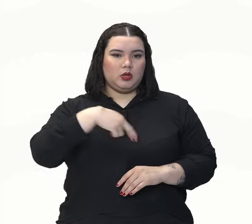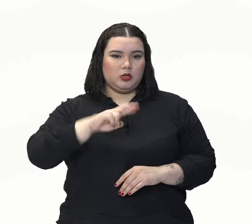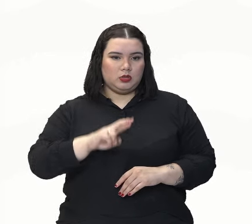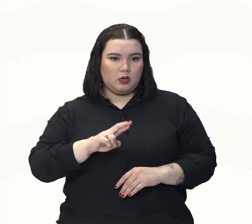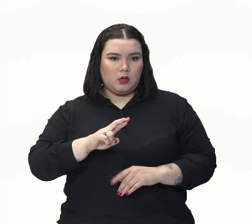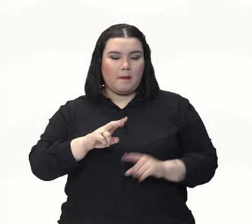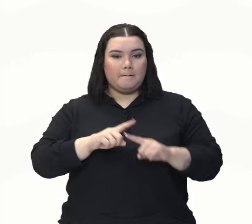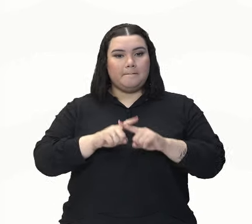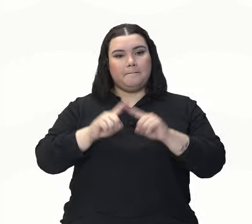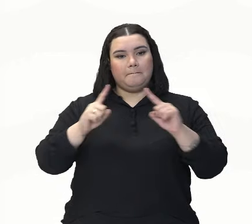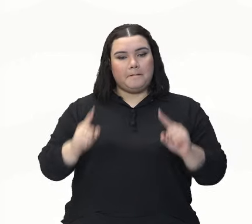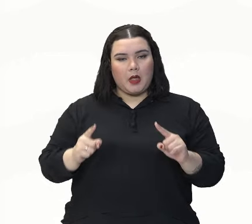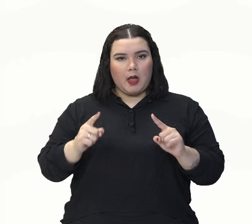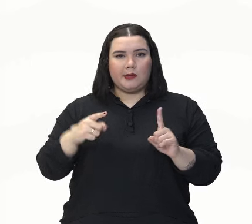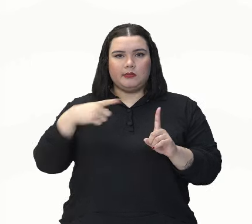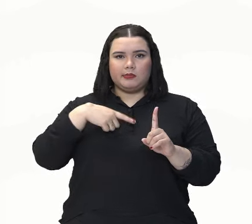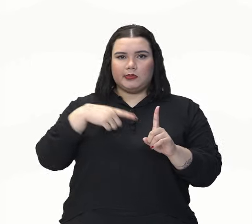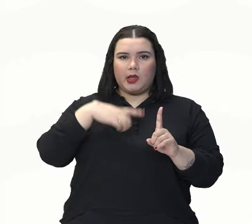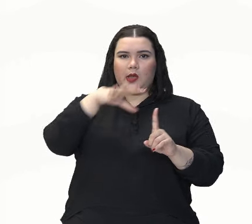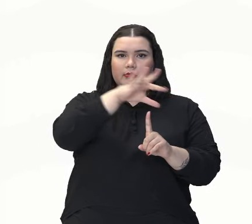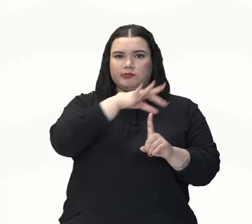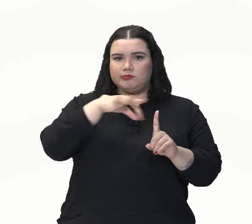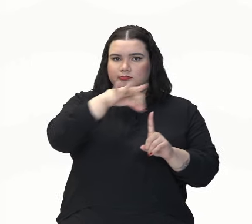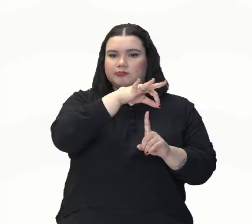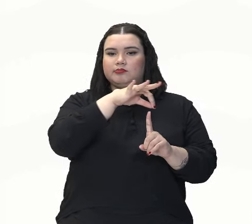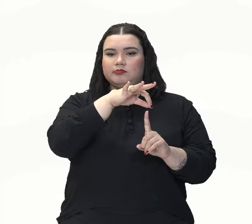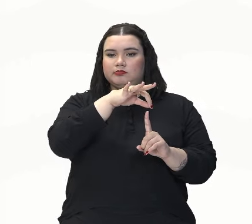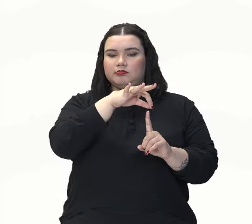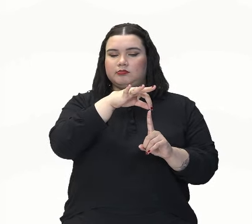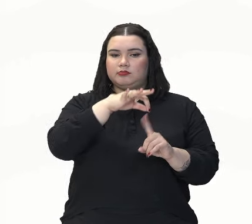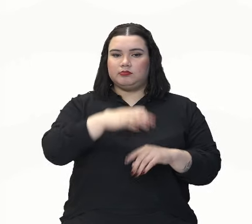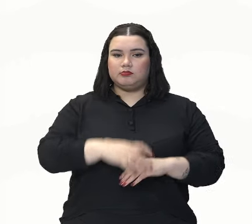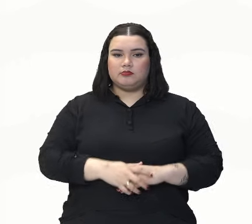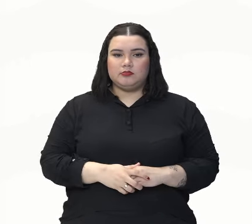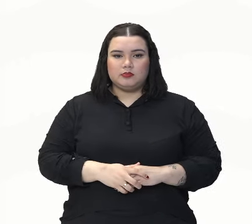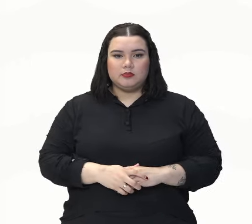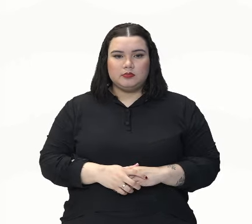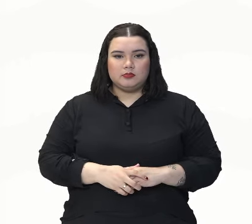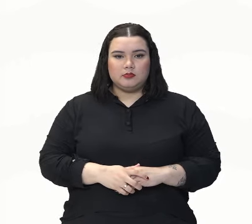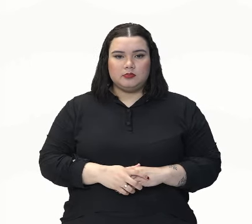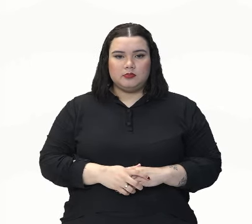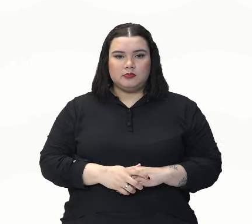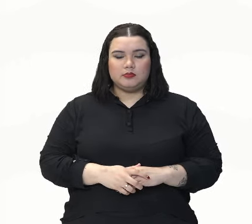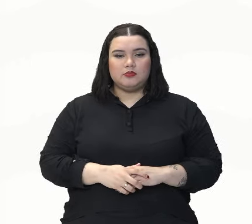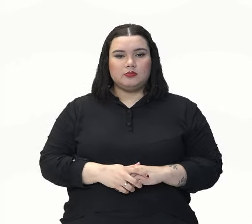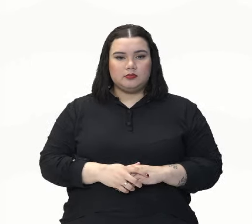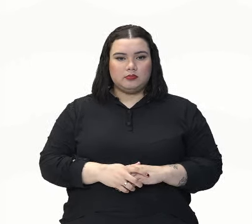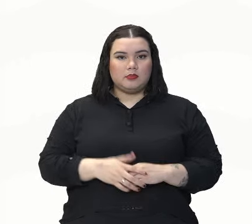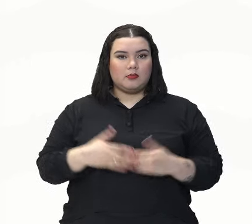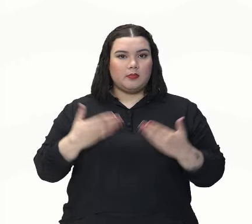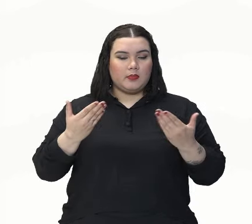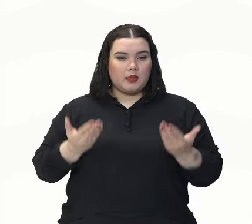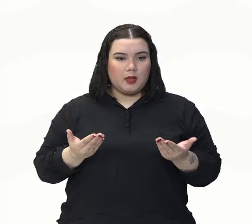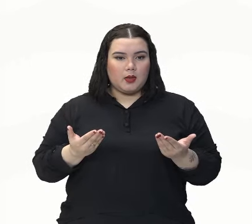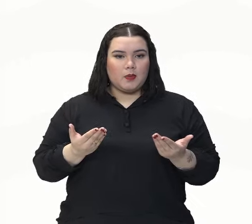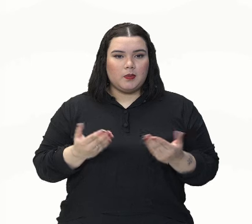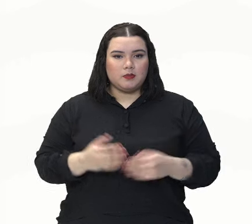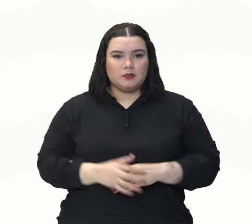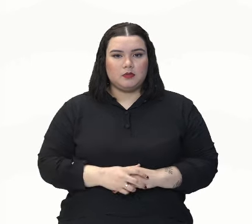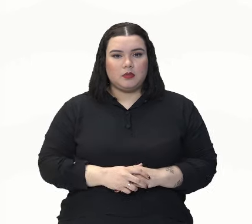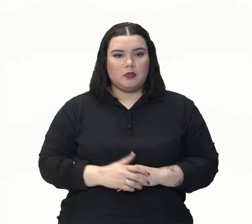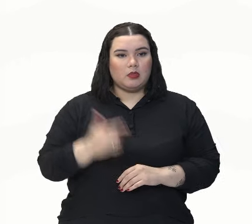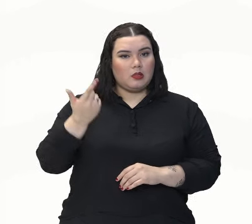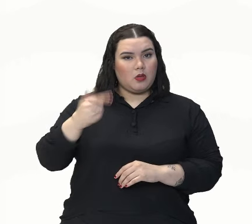somos espiritualizados. Veja só, se eu digo, não